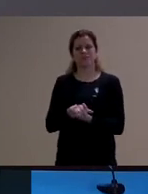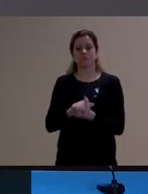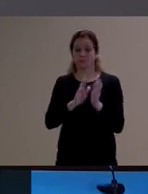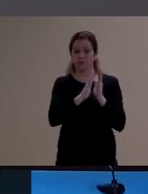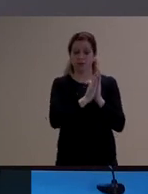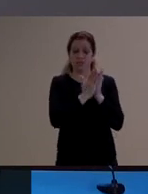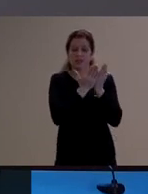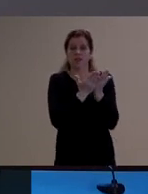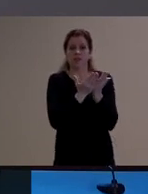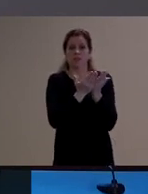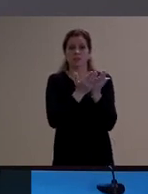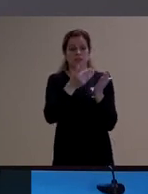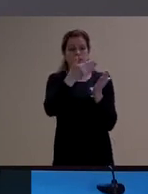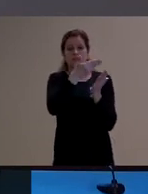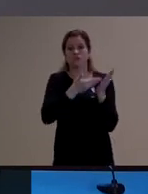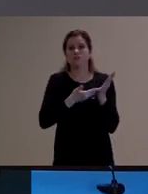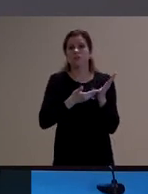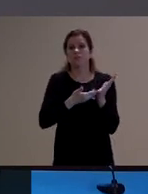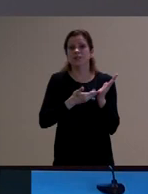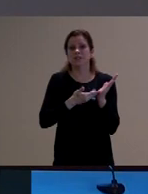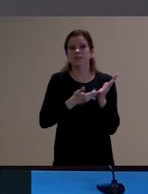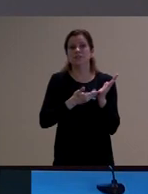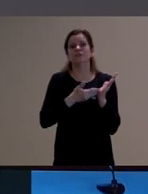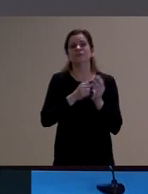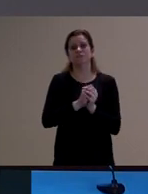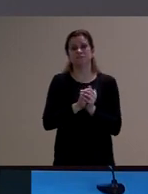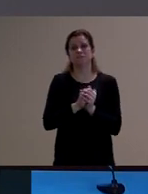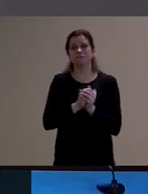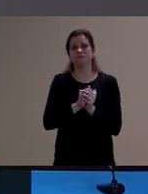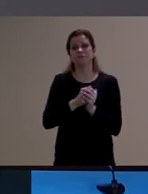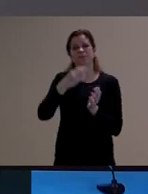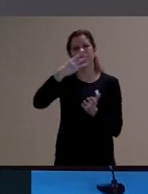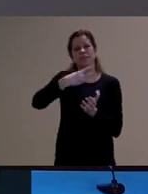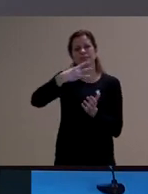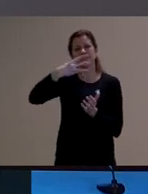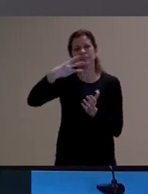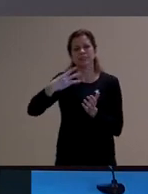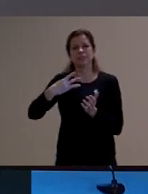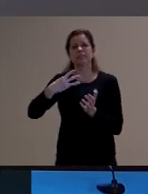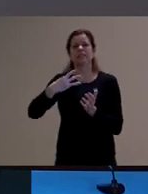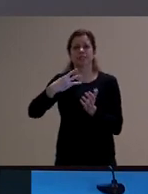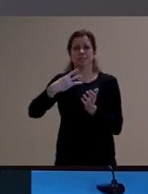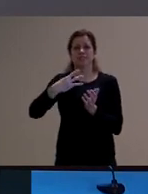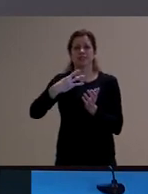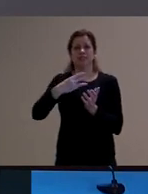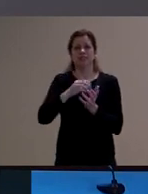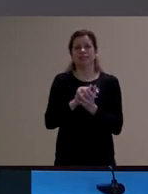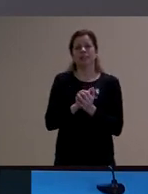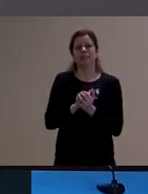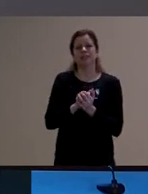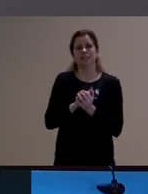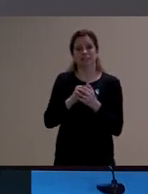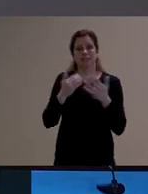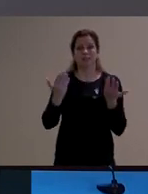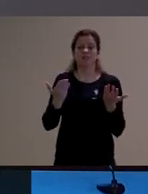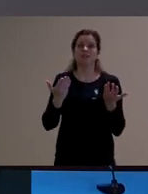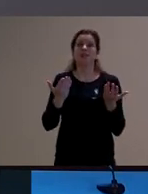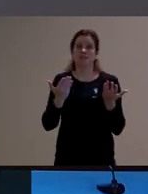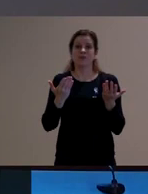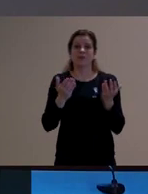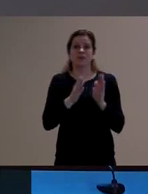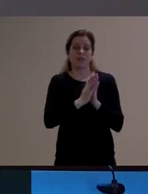foi escrito em 1933 e na verdade não se trata de uma